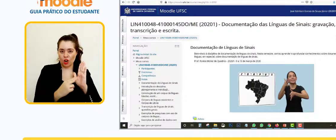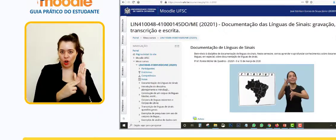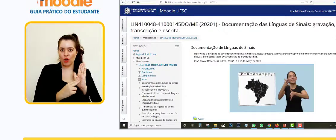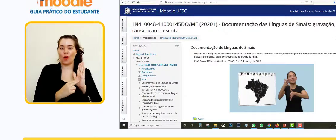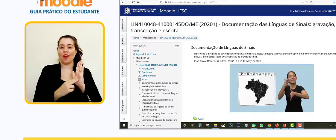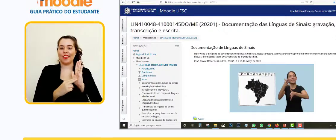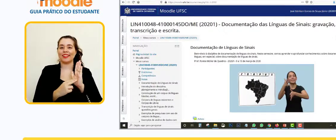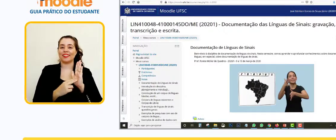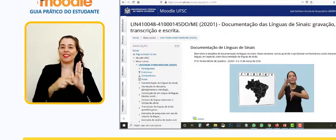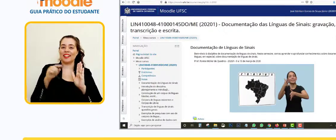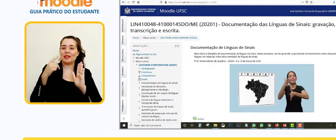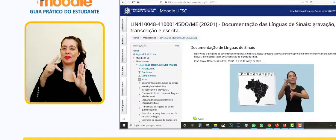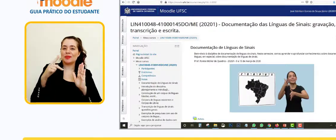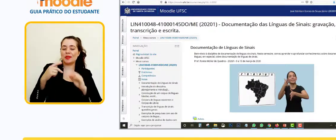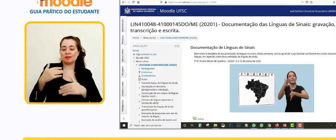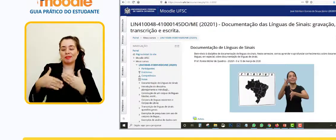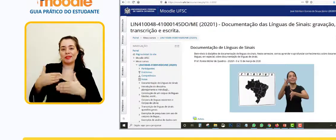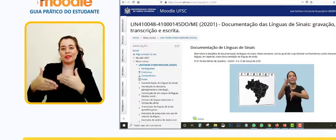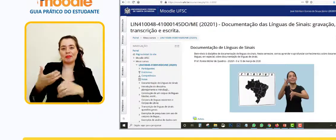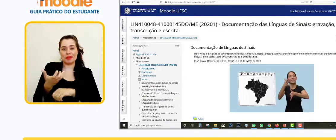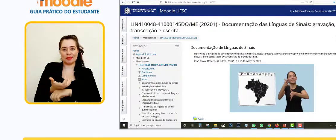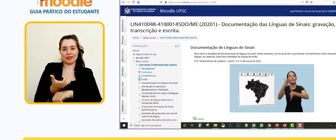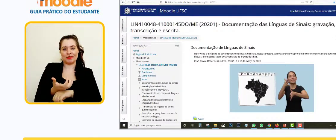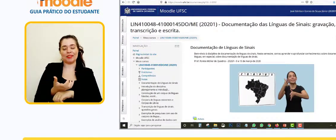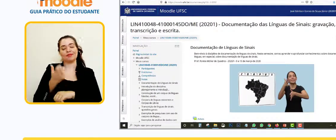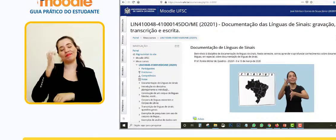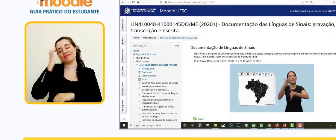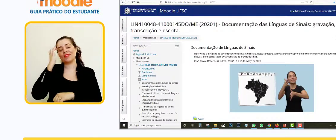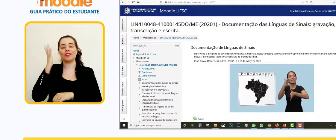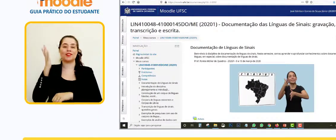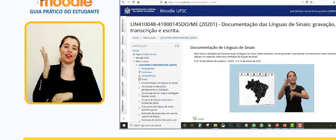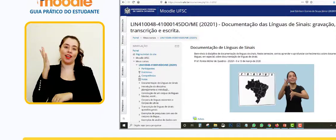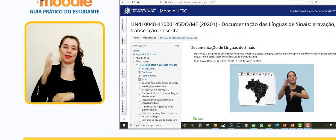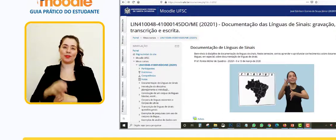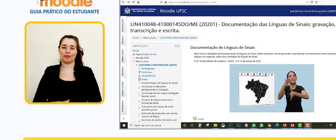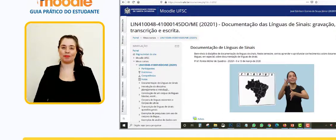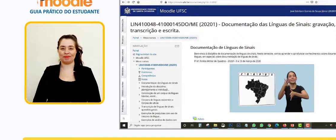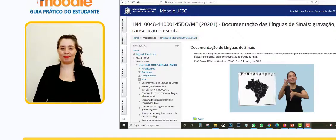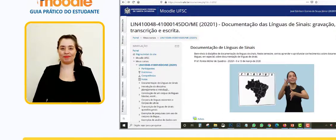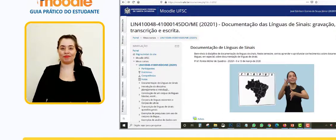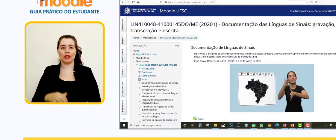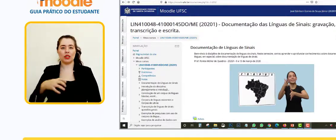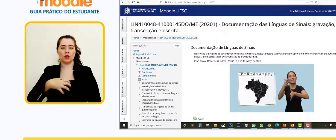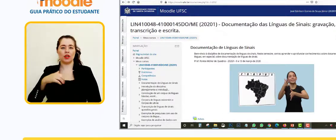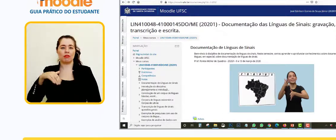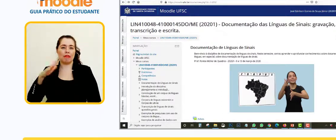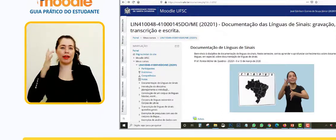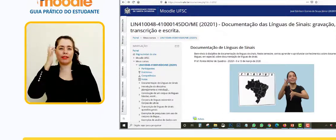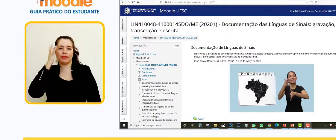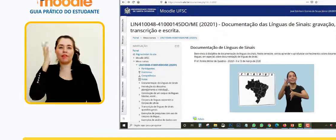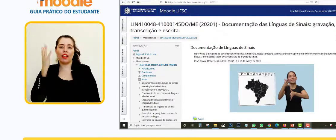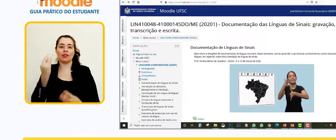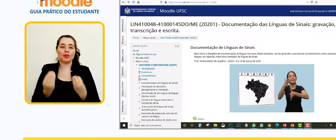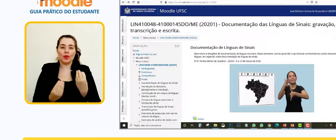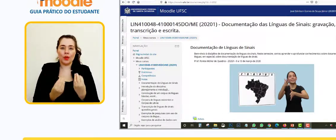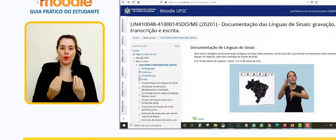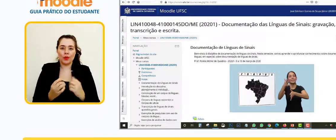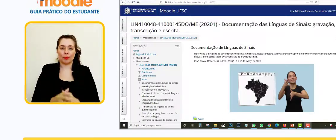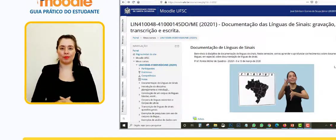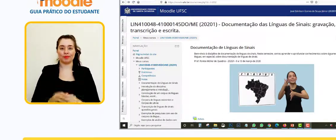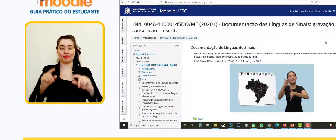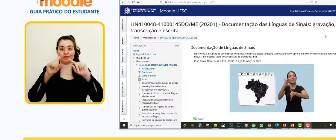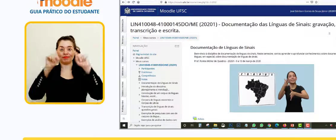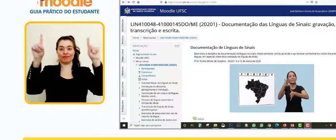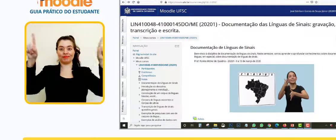Visualizar as notas correspondente ao seu desempenho em uma disciplina é muito fácil. A maneira mais fácil de